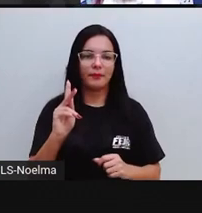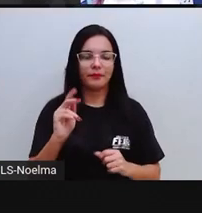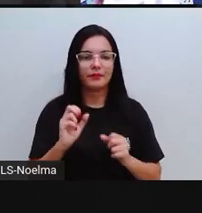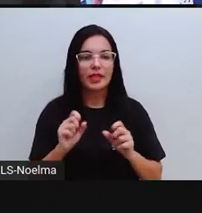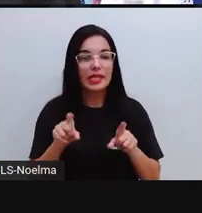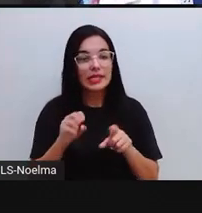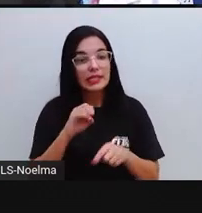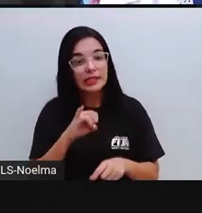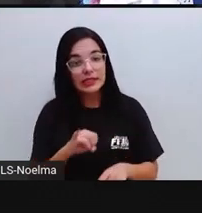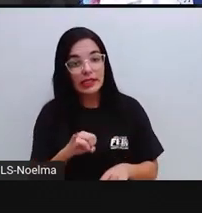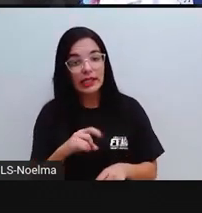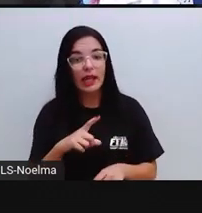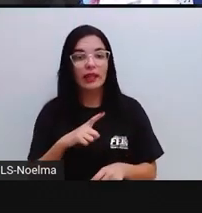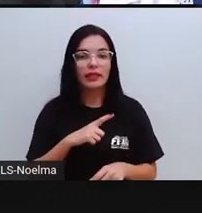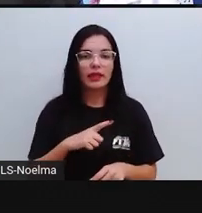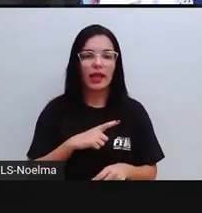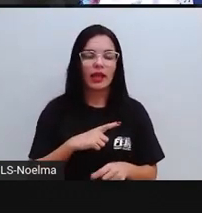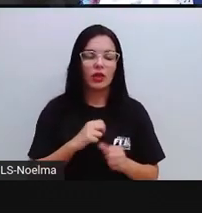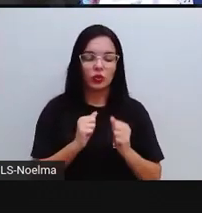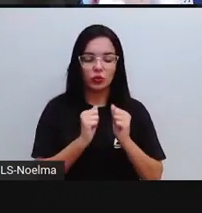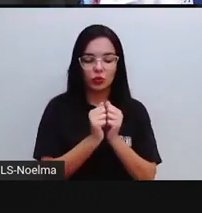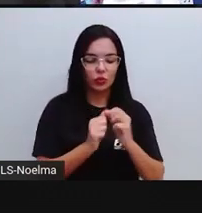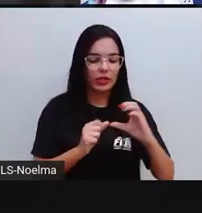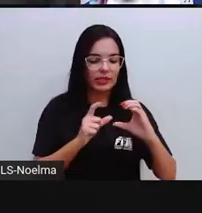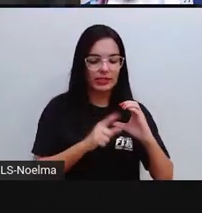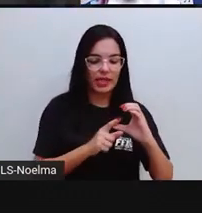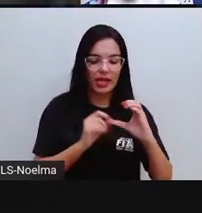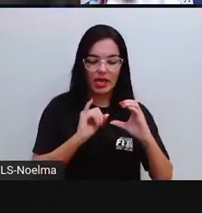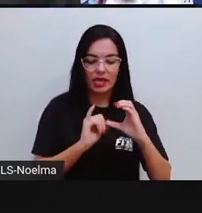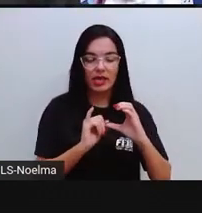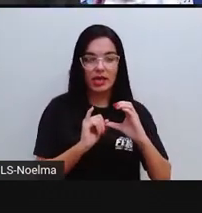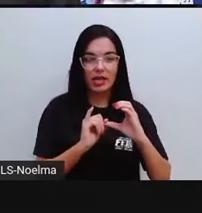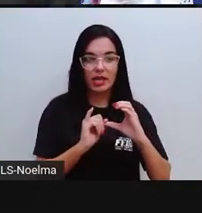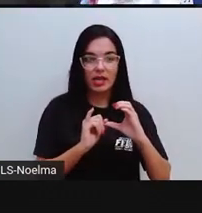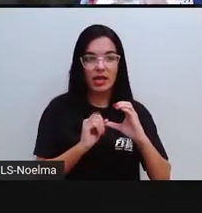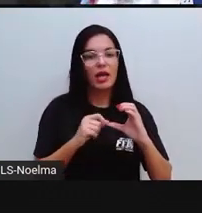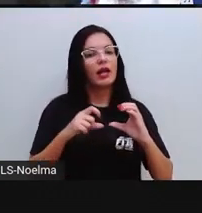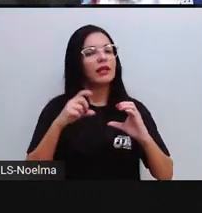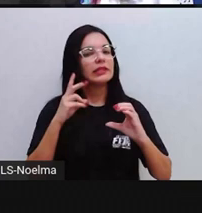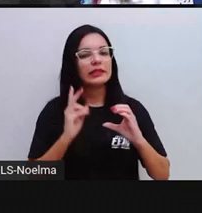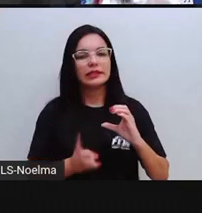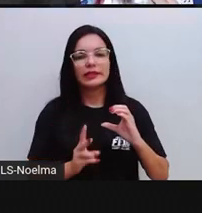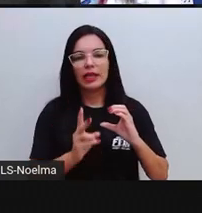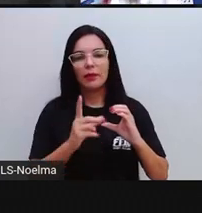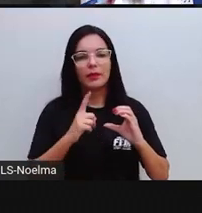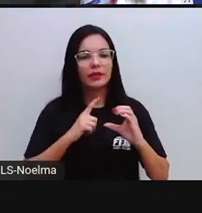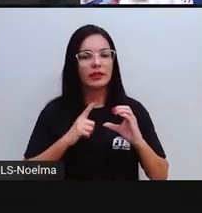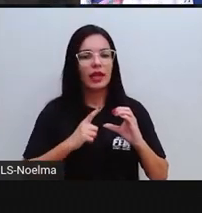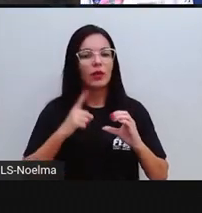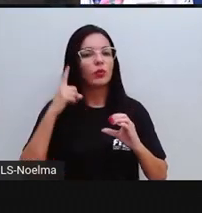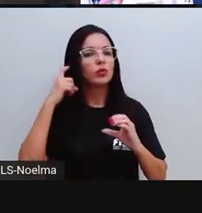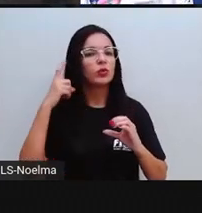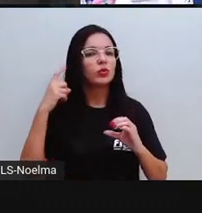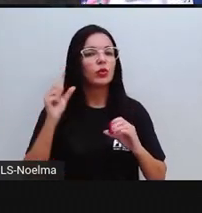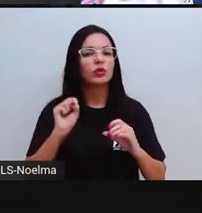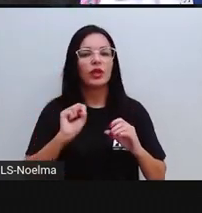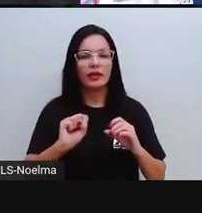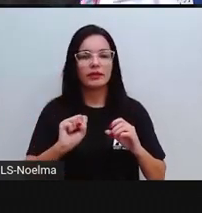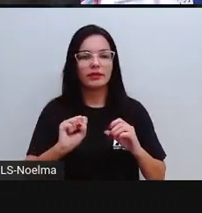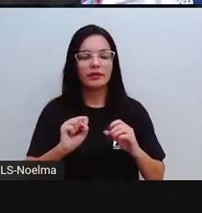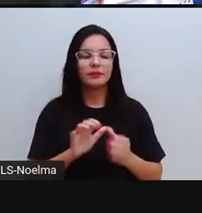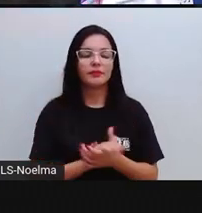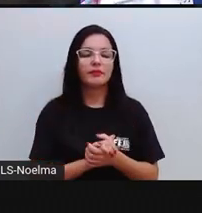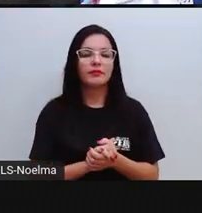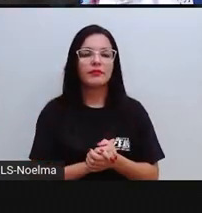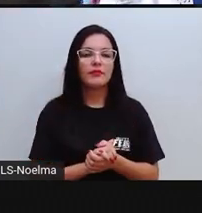tá bom? A mesma coisa na palavra, ó, pedacinho, tá? E na palavra C, ó, ela